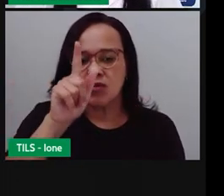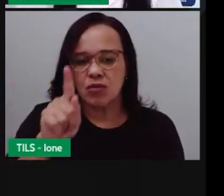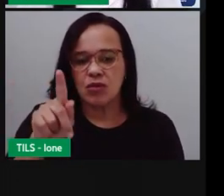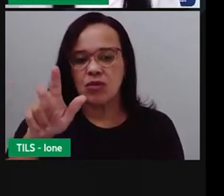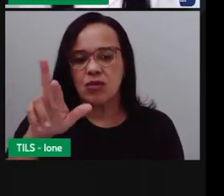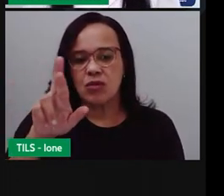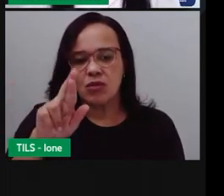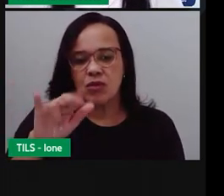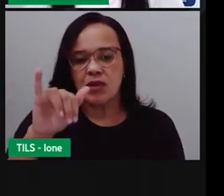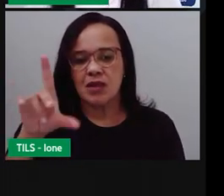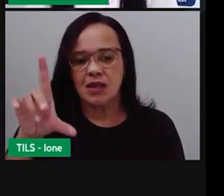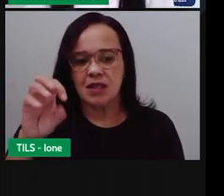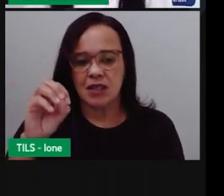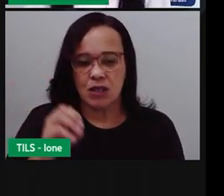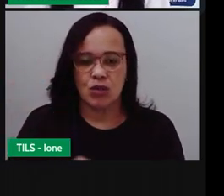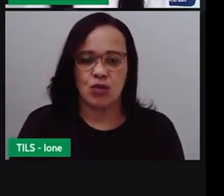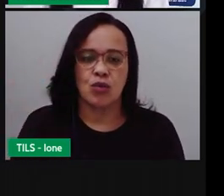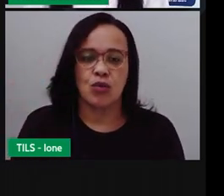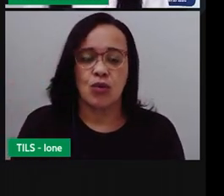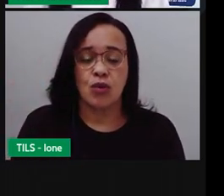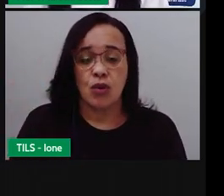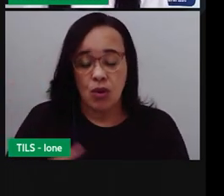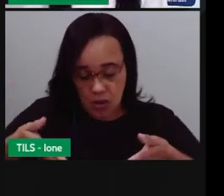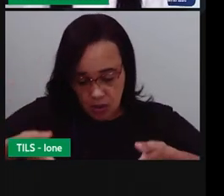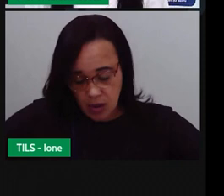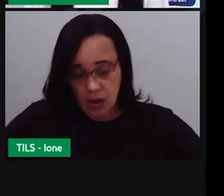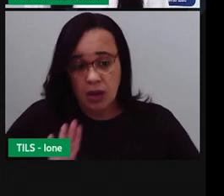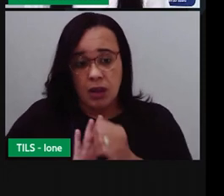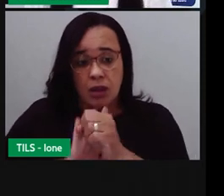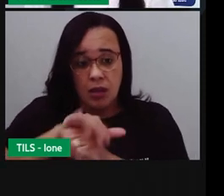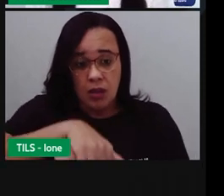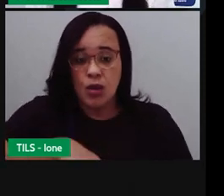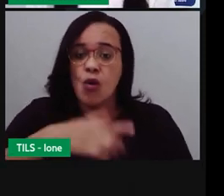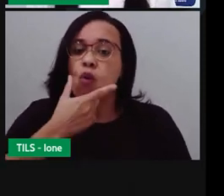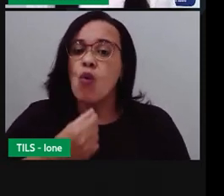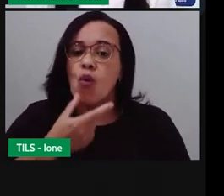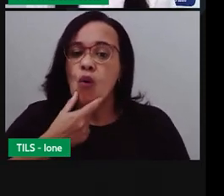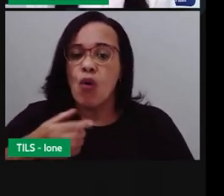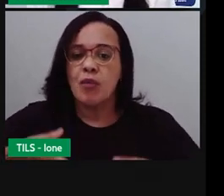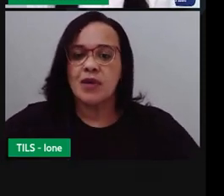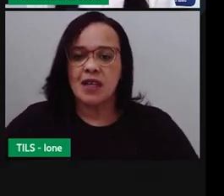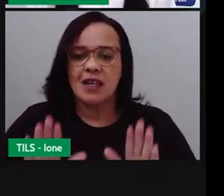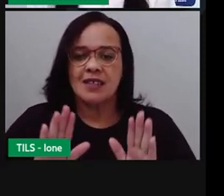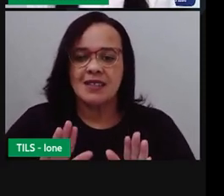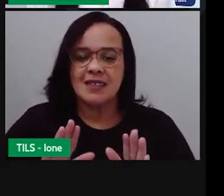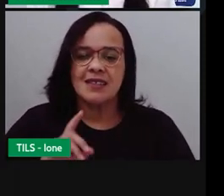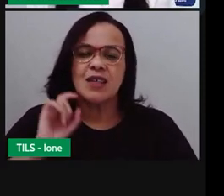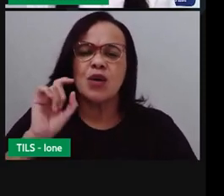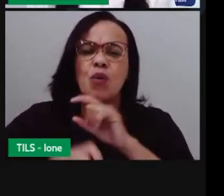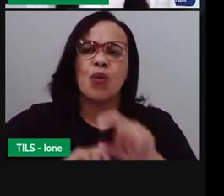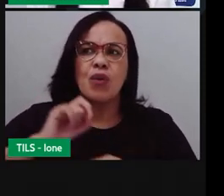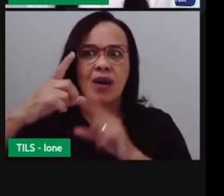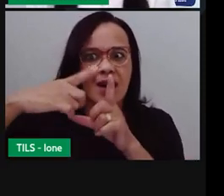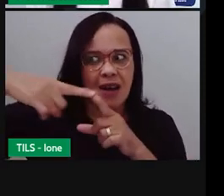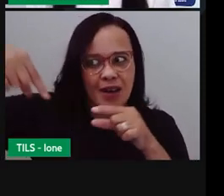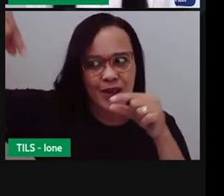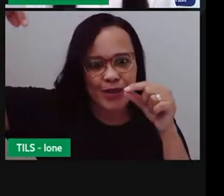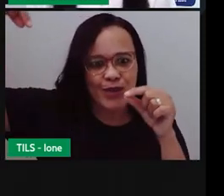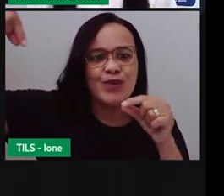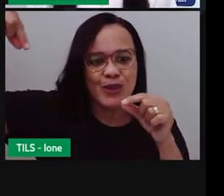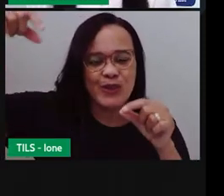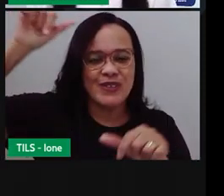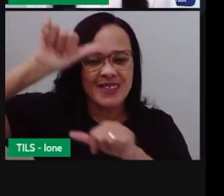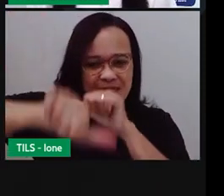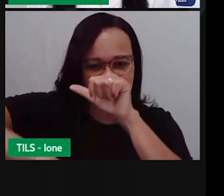Na noite que João nasceu, houve um eclipse na lua e